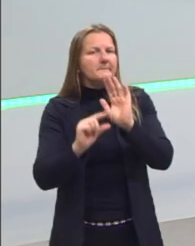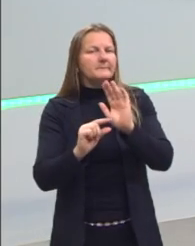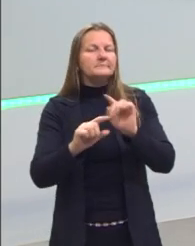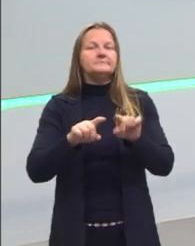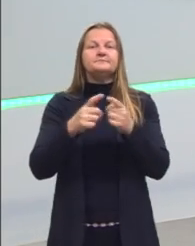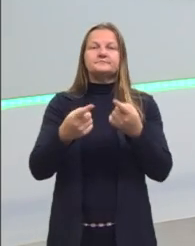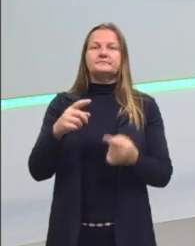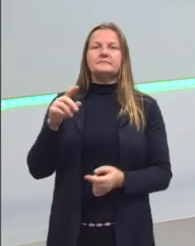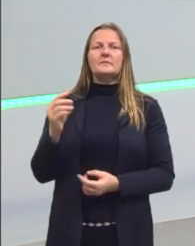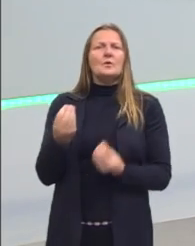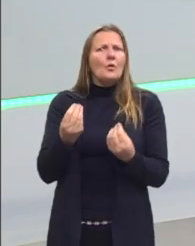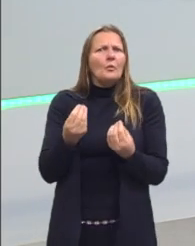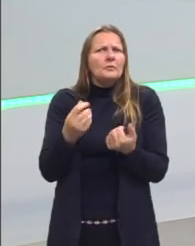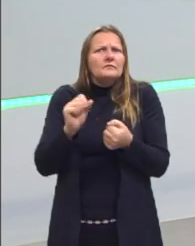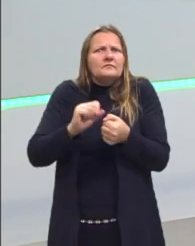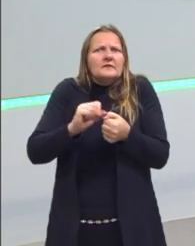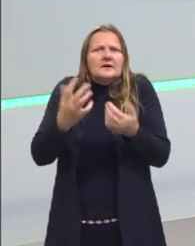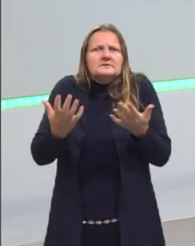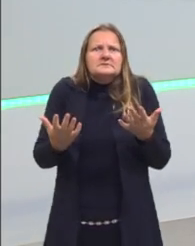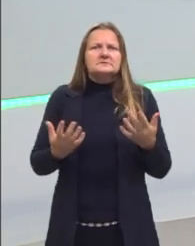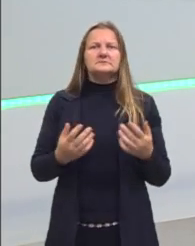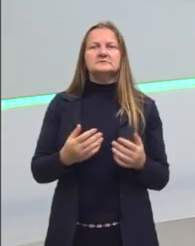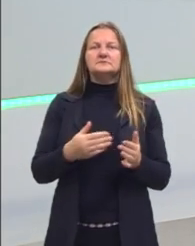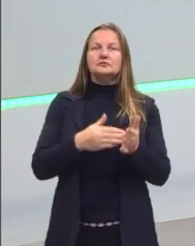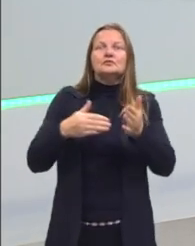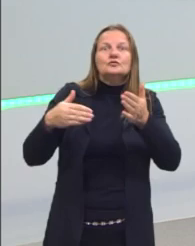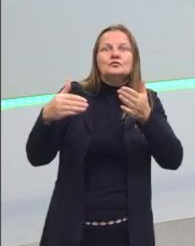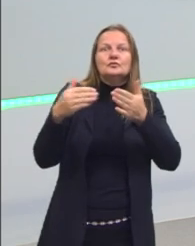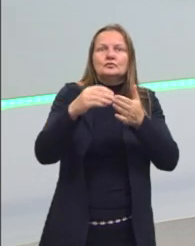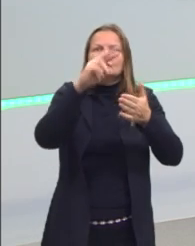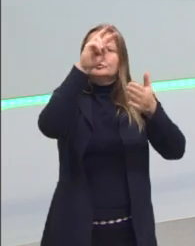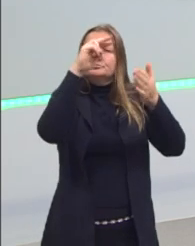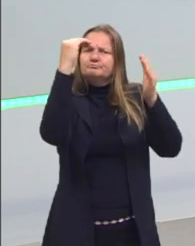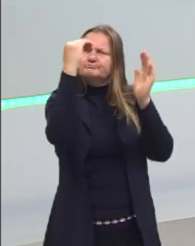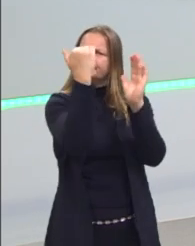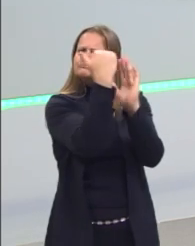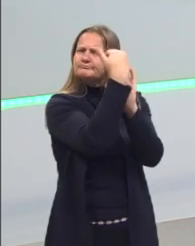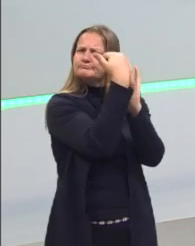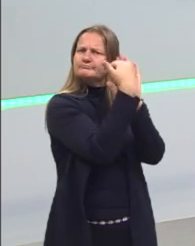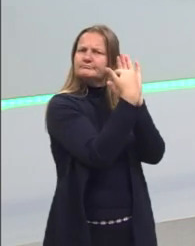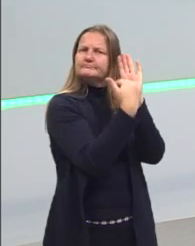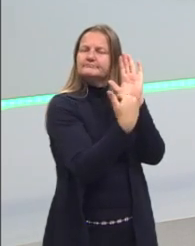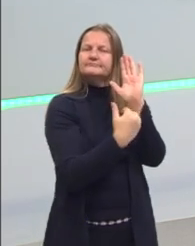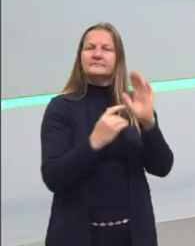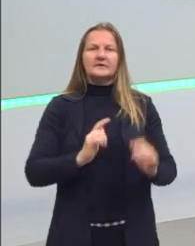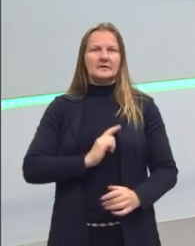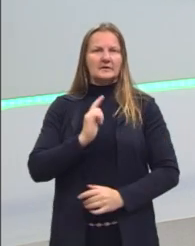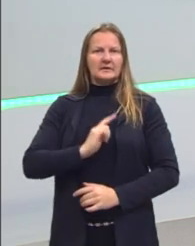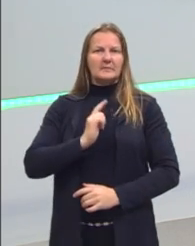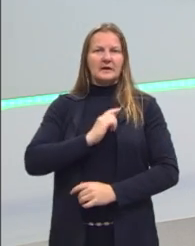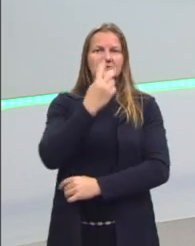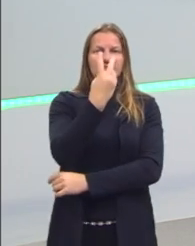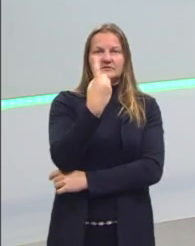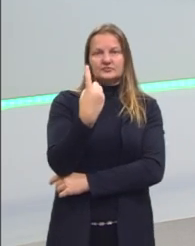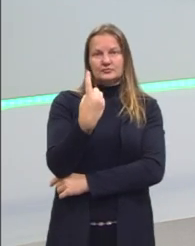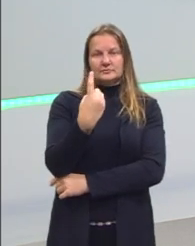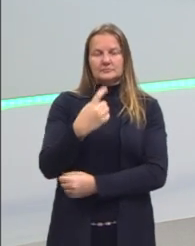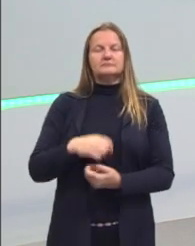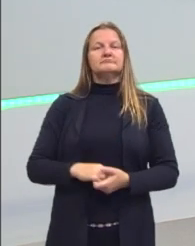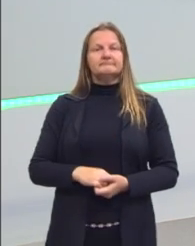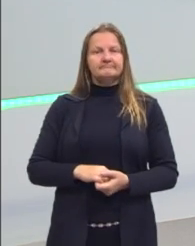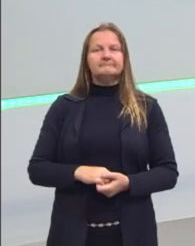Ah, professora, então quer dizer, se vocês olharem ali no quadro, vocês vão encontrar gramática com 21 questões